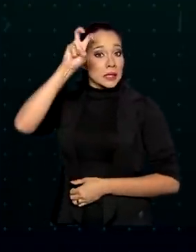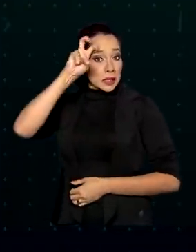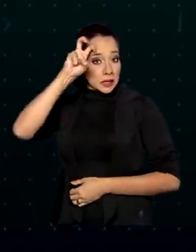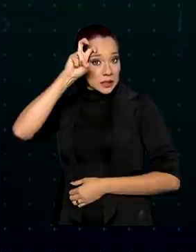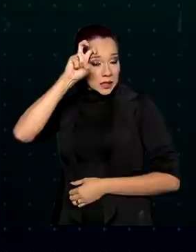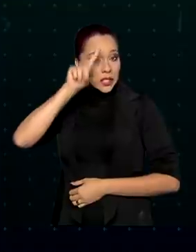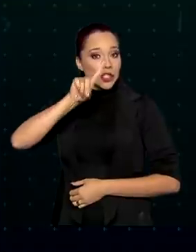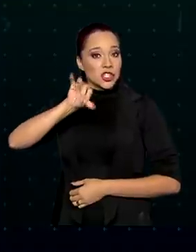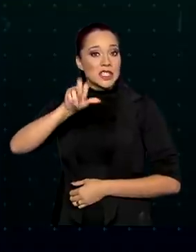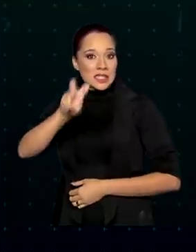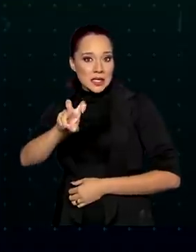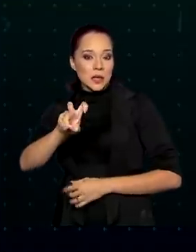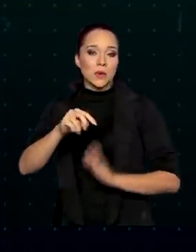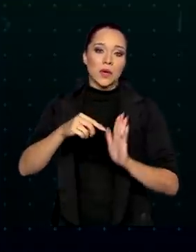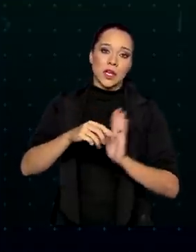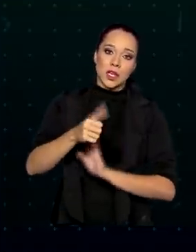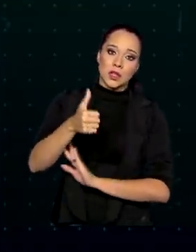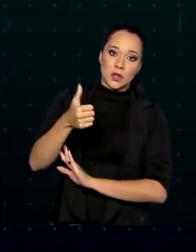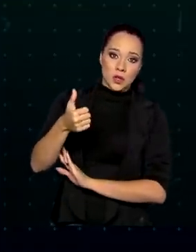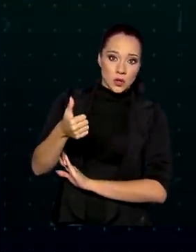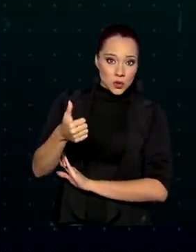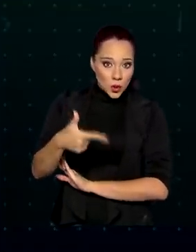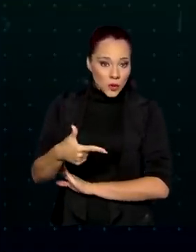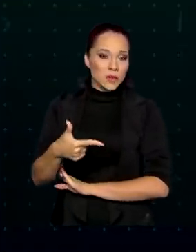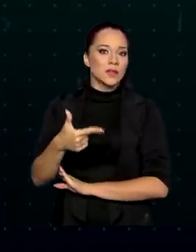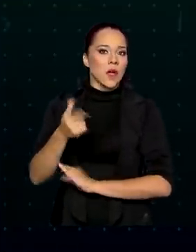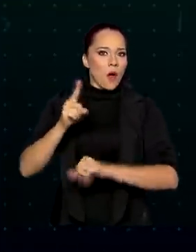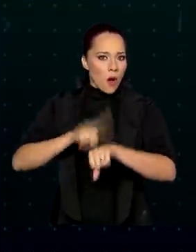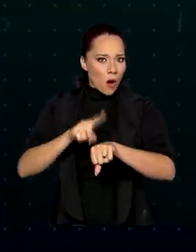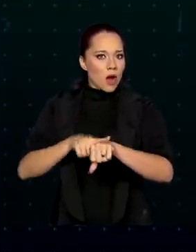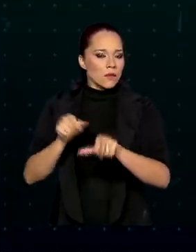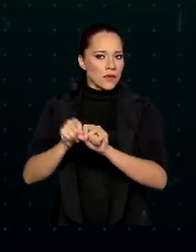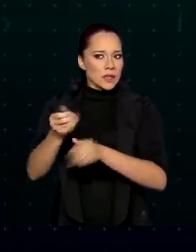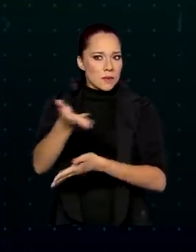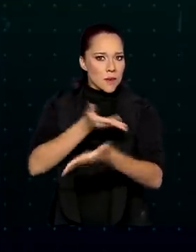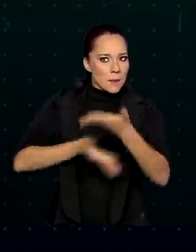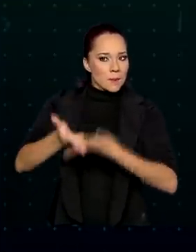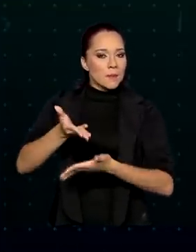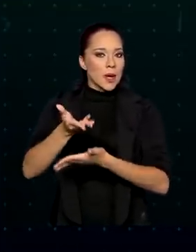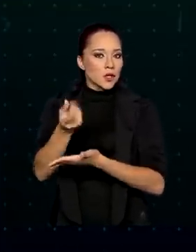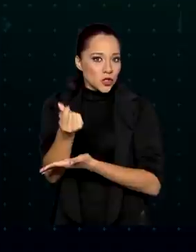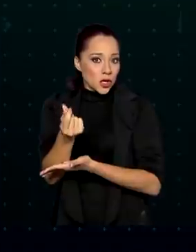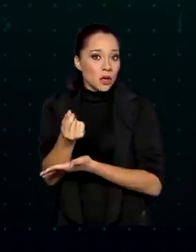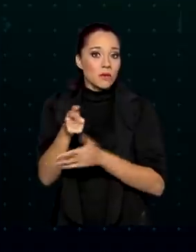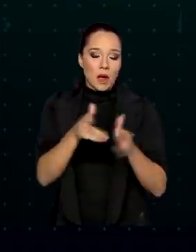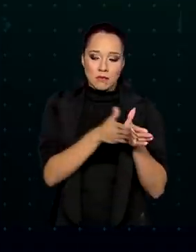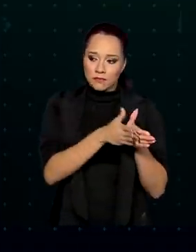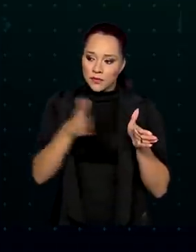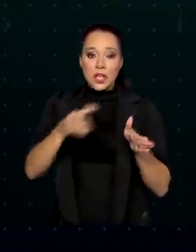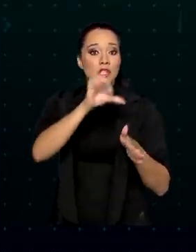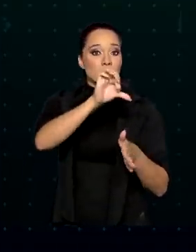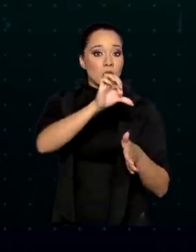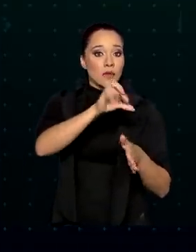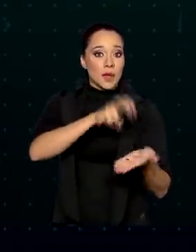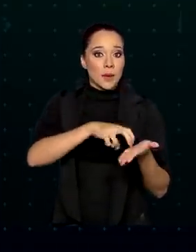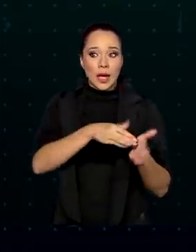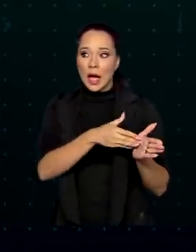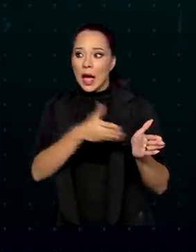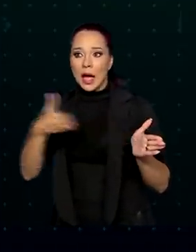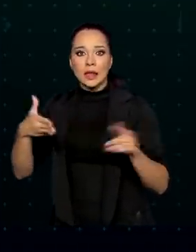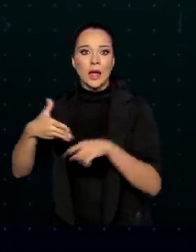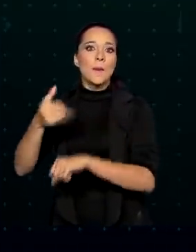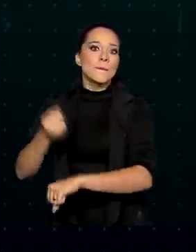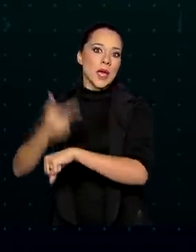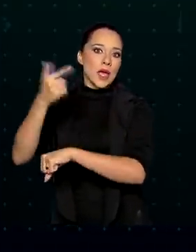-feiras, dia 5 e dia 12, o horário para a realização das transferências será ampliado de 9 da manhã à meia